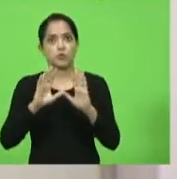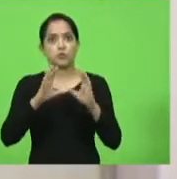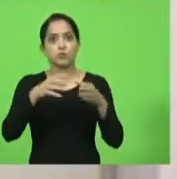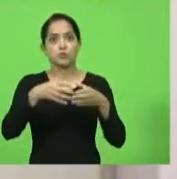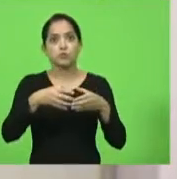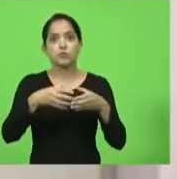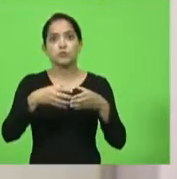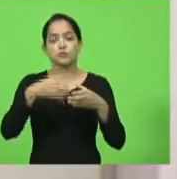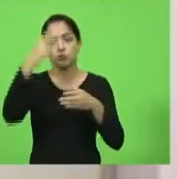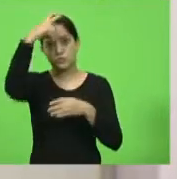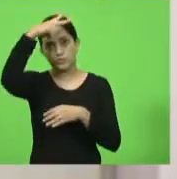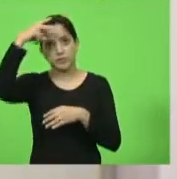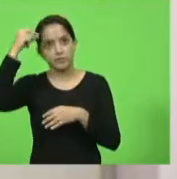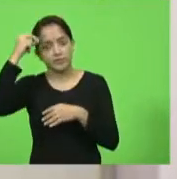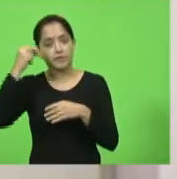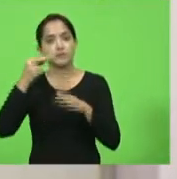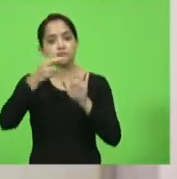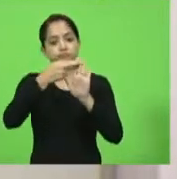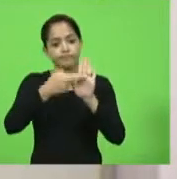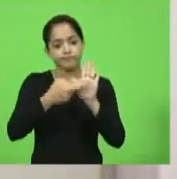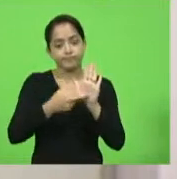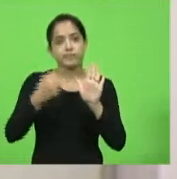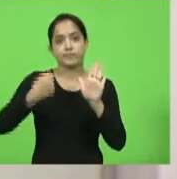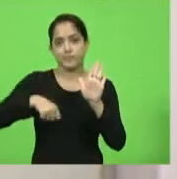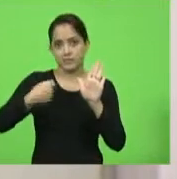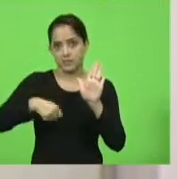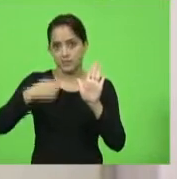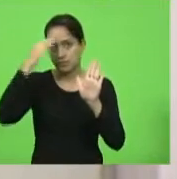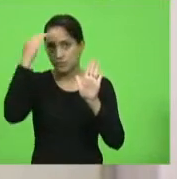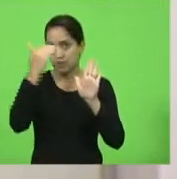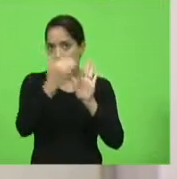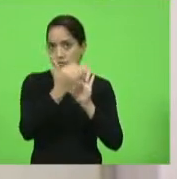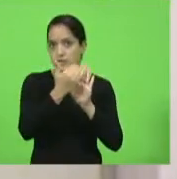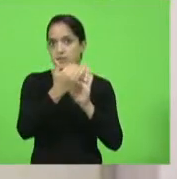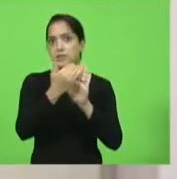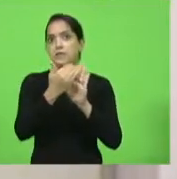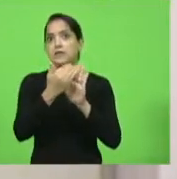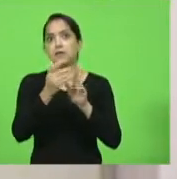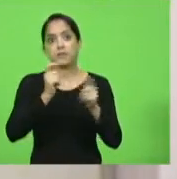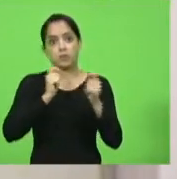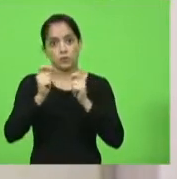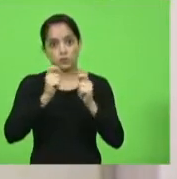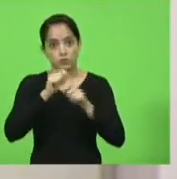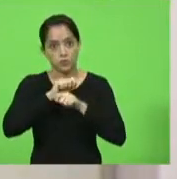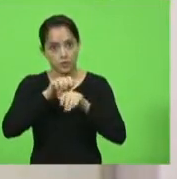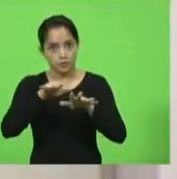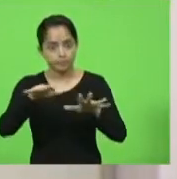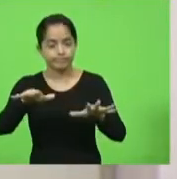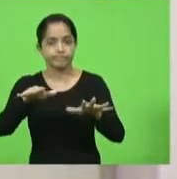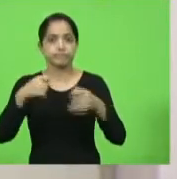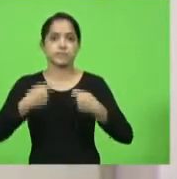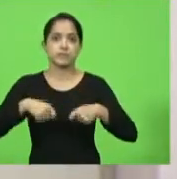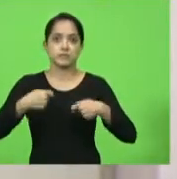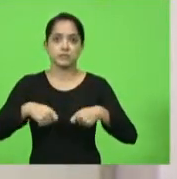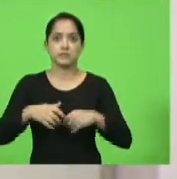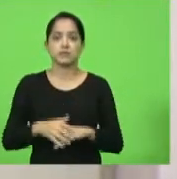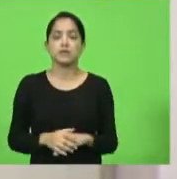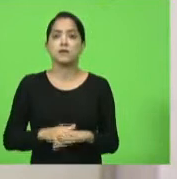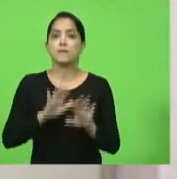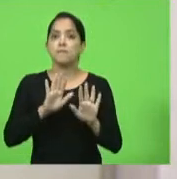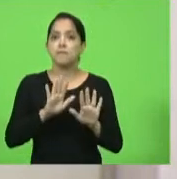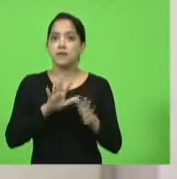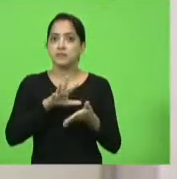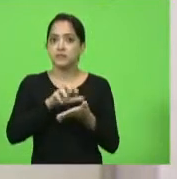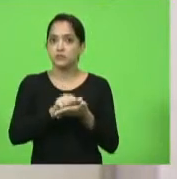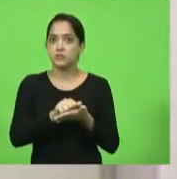devem ser adotadas para conter a disseminação e medidas sanitárias são necessárias. Mas eu gostaria de deixar